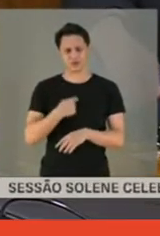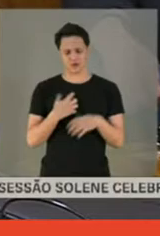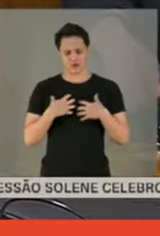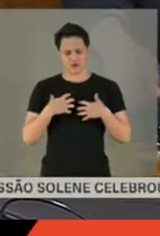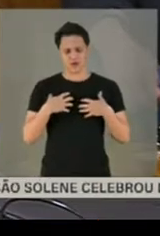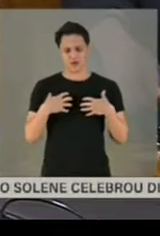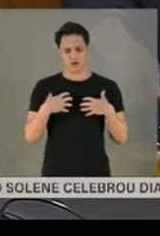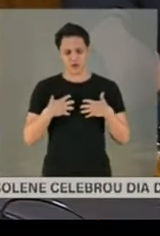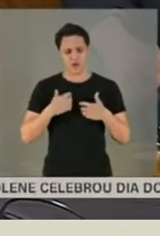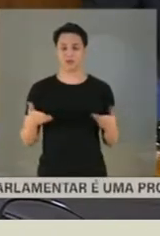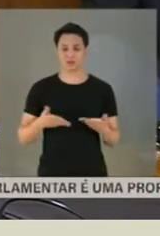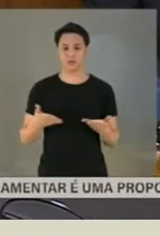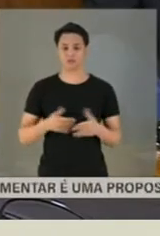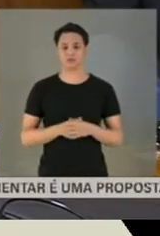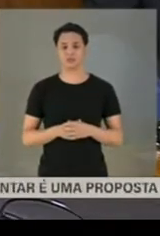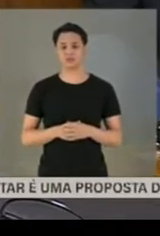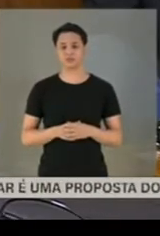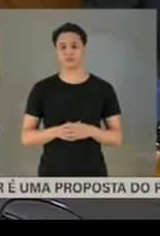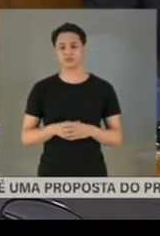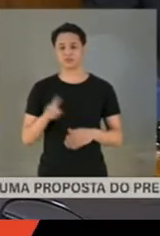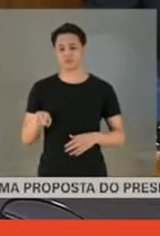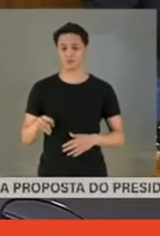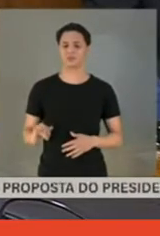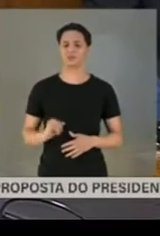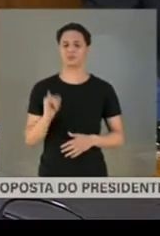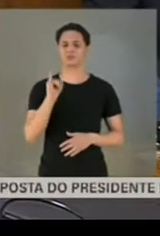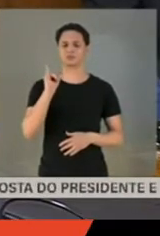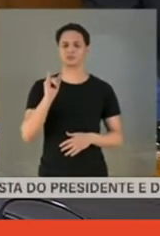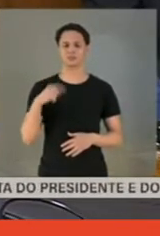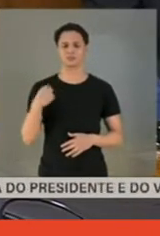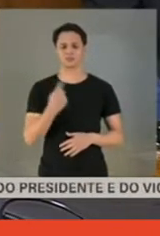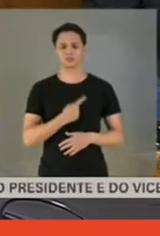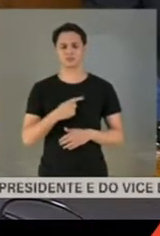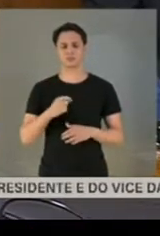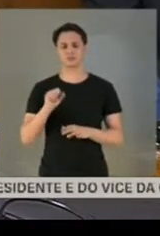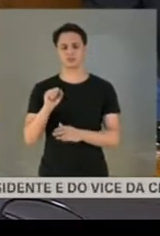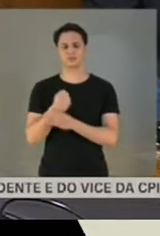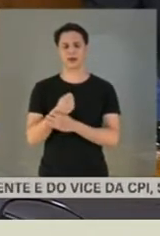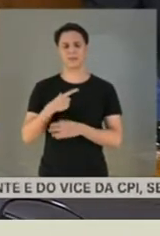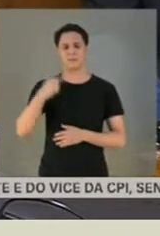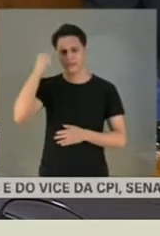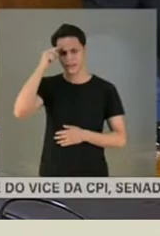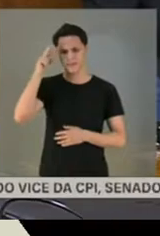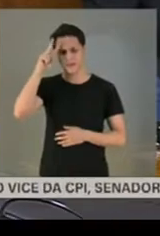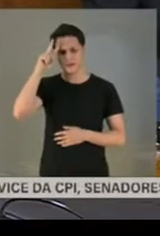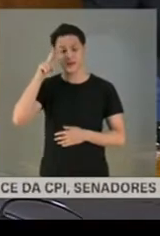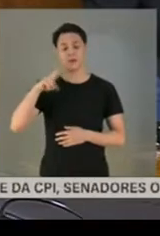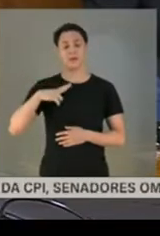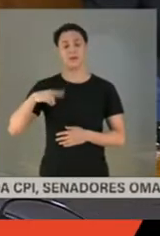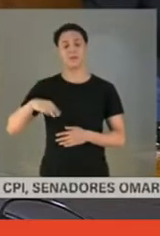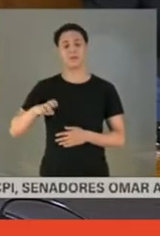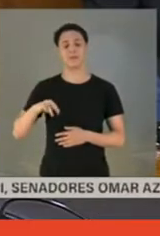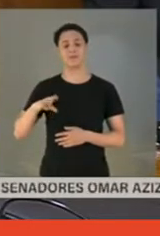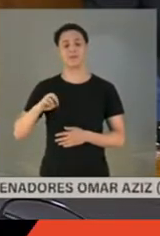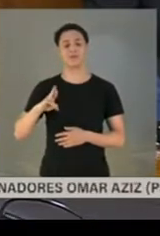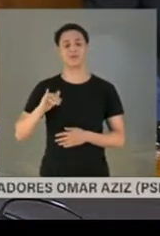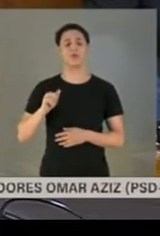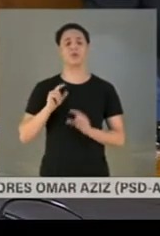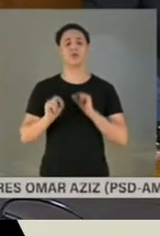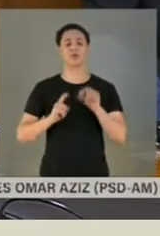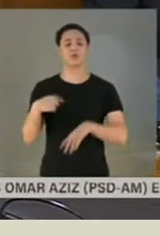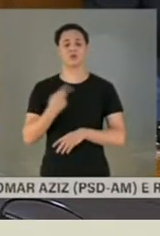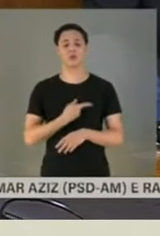ar. Então, que a gente garanta a memória do que nós estamos